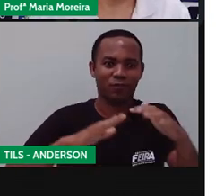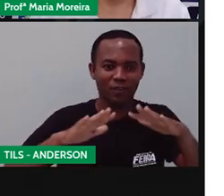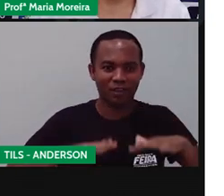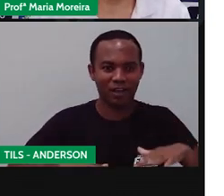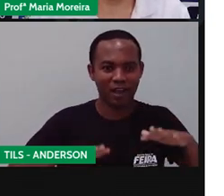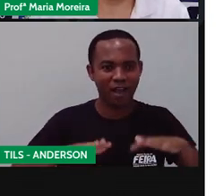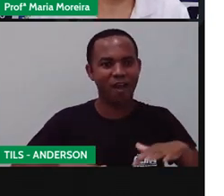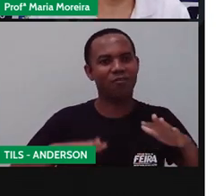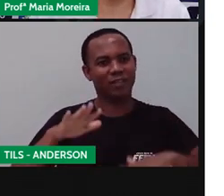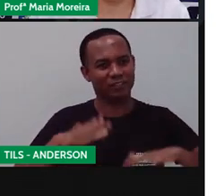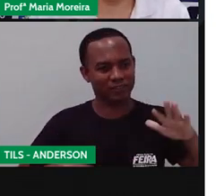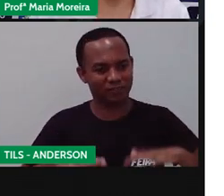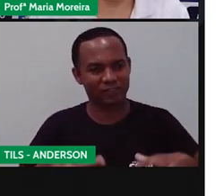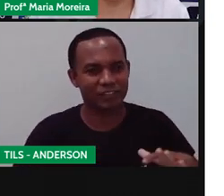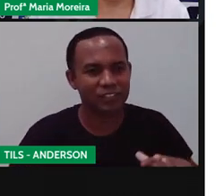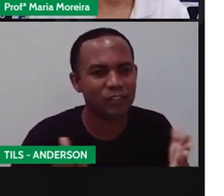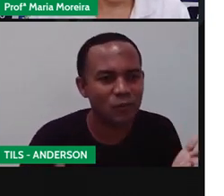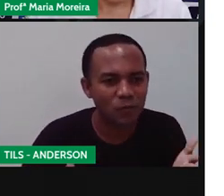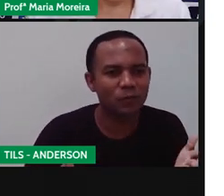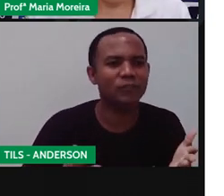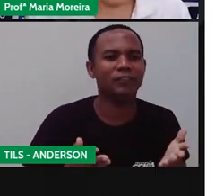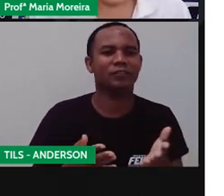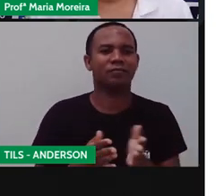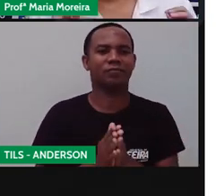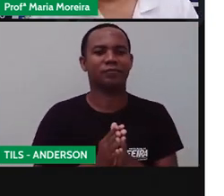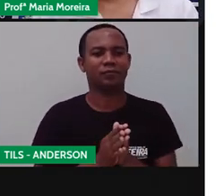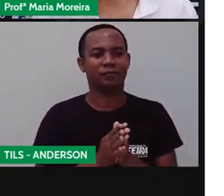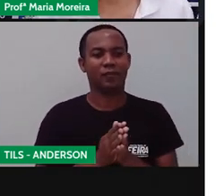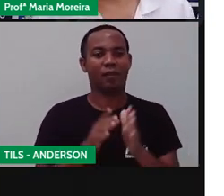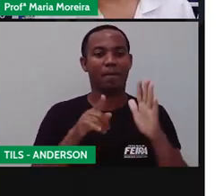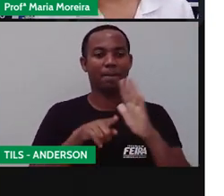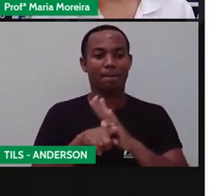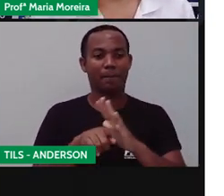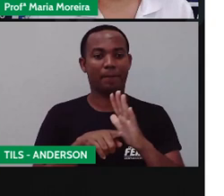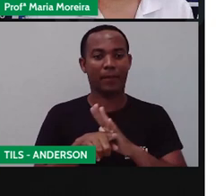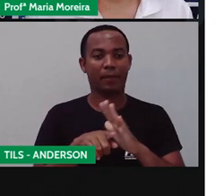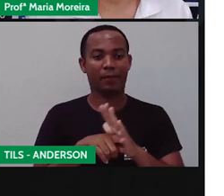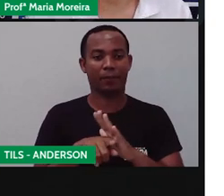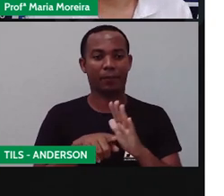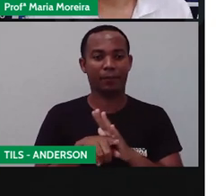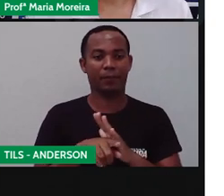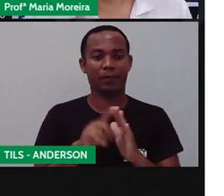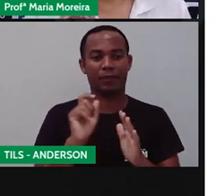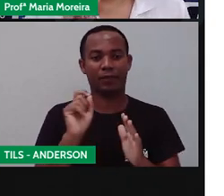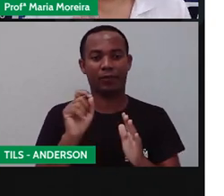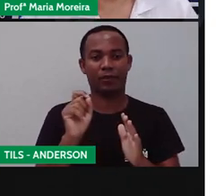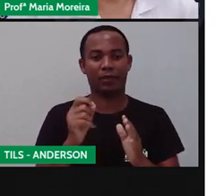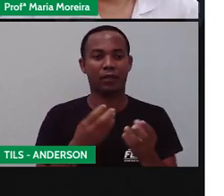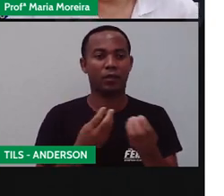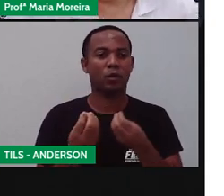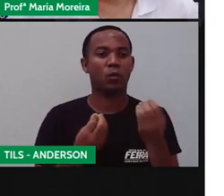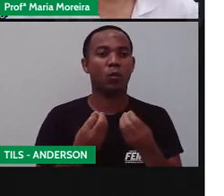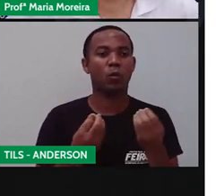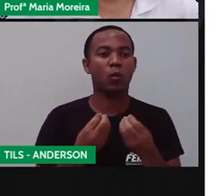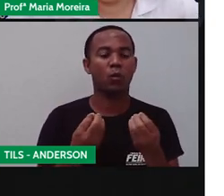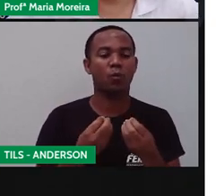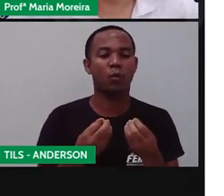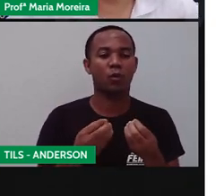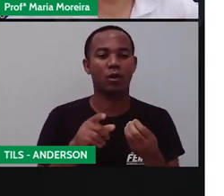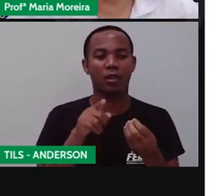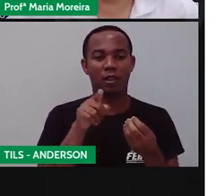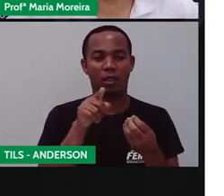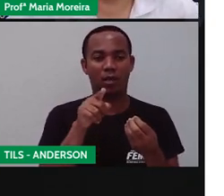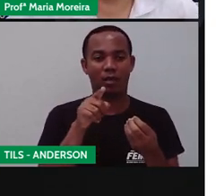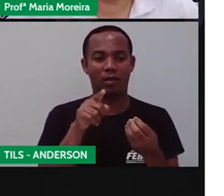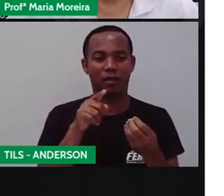Já tomei muito chá e tomo até hoje. Bom, a pergunta aqui é o seguinte, de que forma o chá